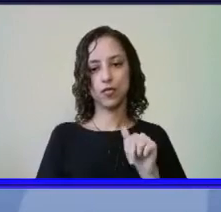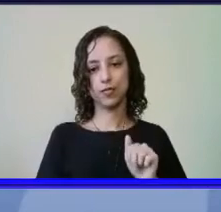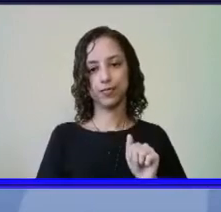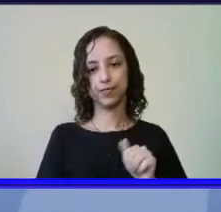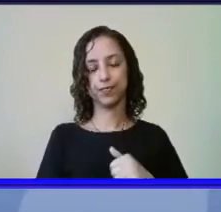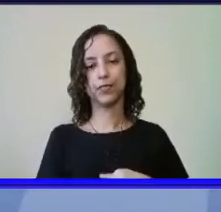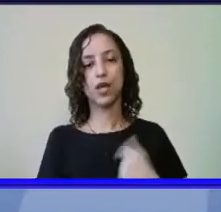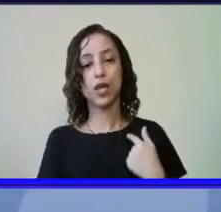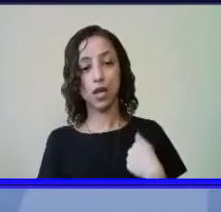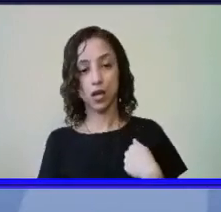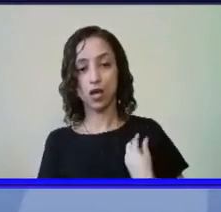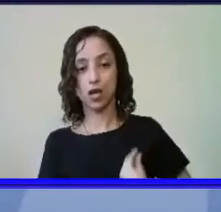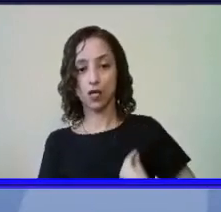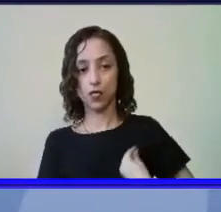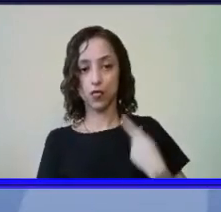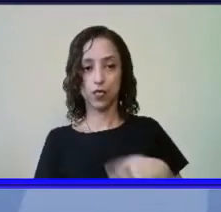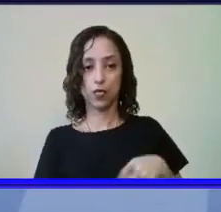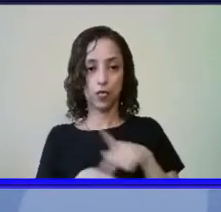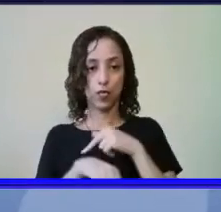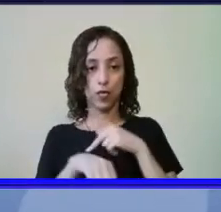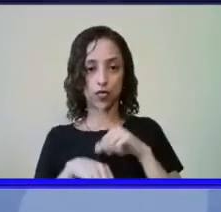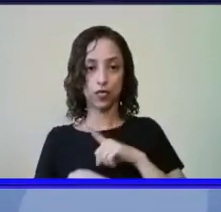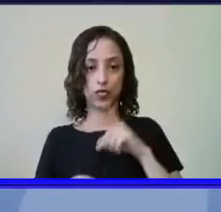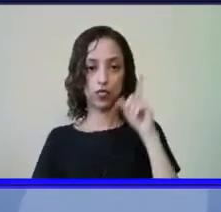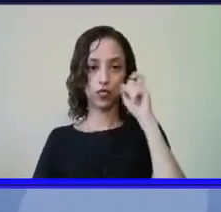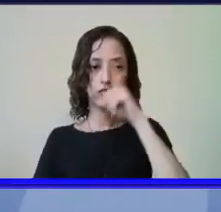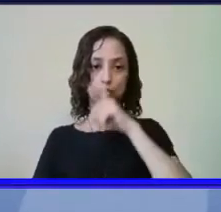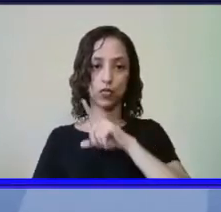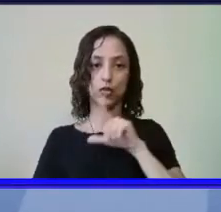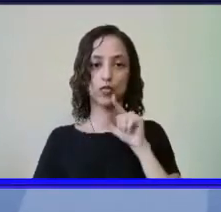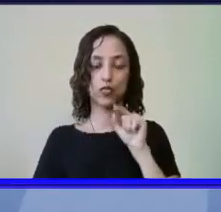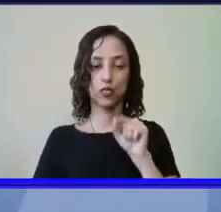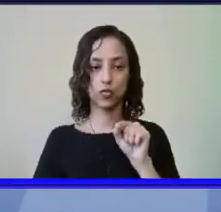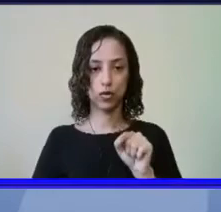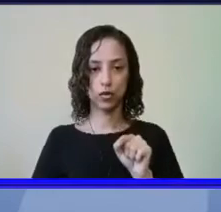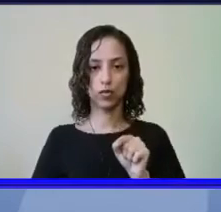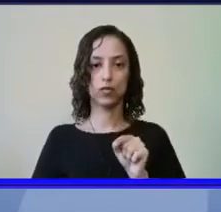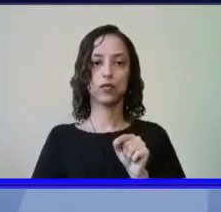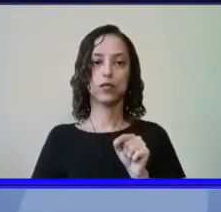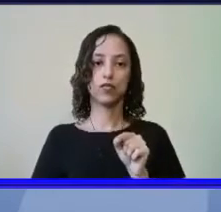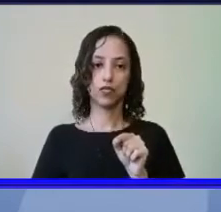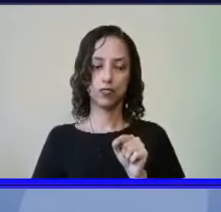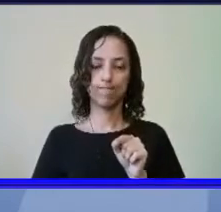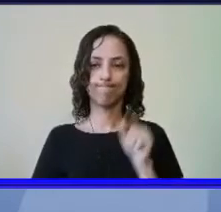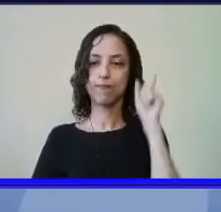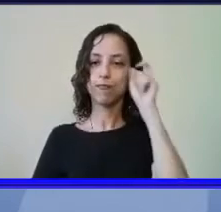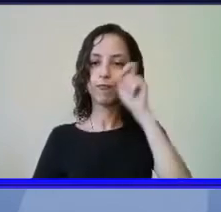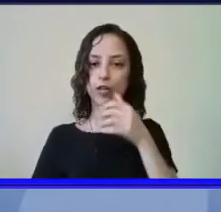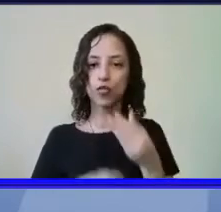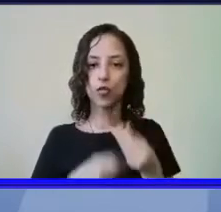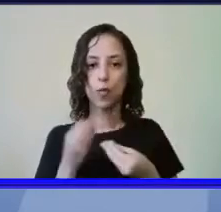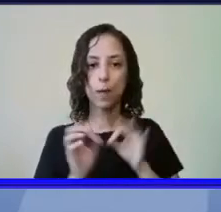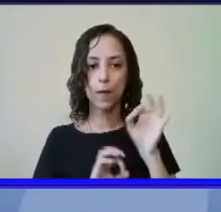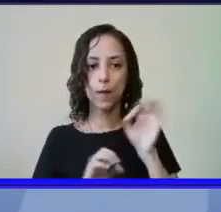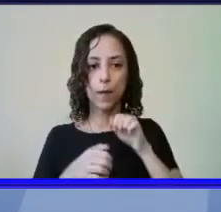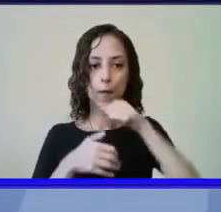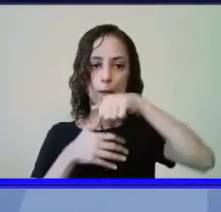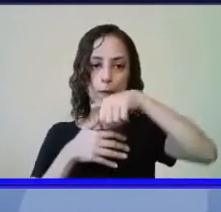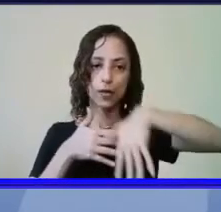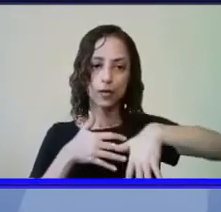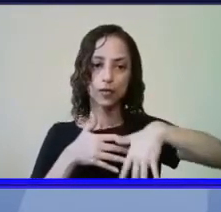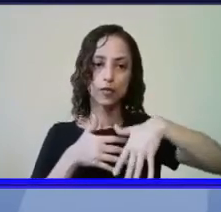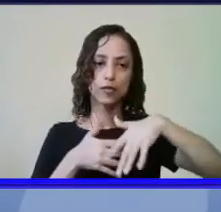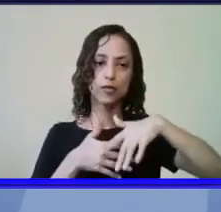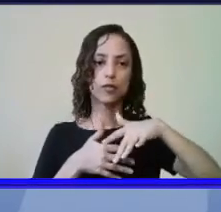num país com dificuldades de fazer taxonomia de desvendar